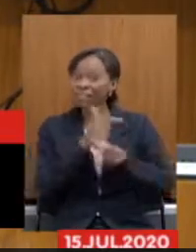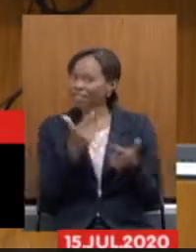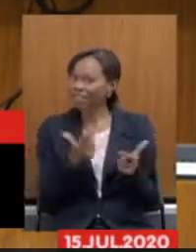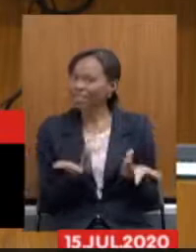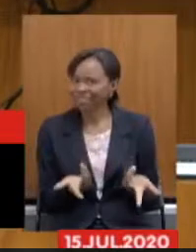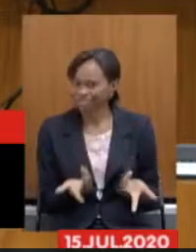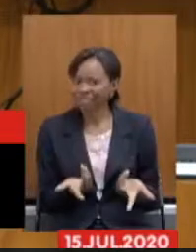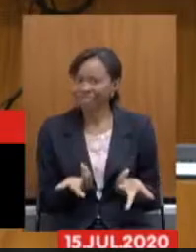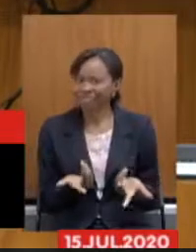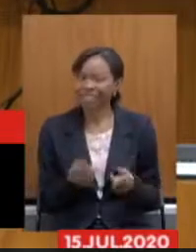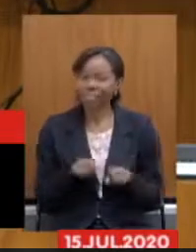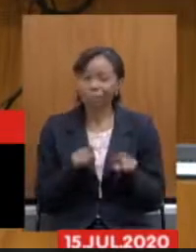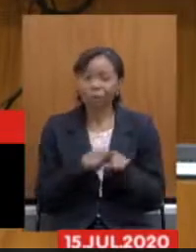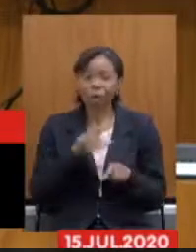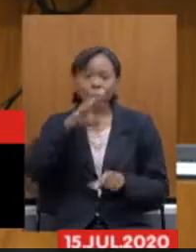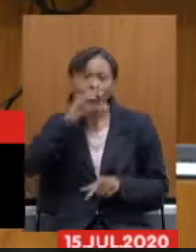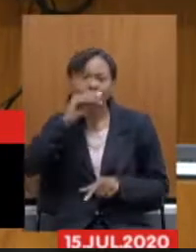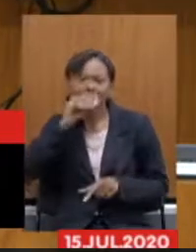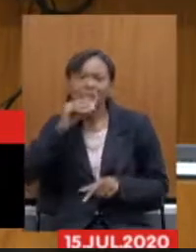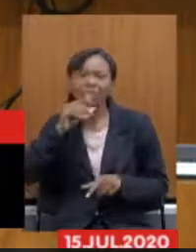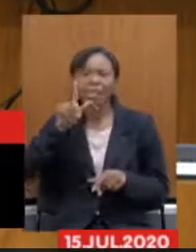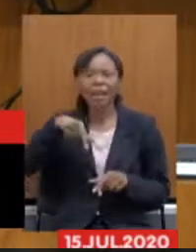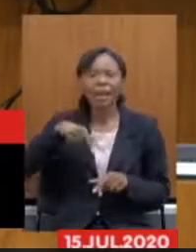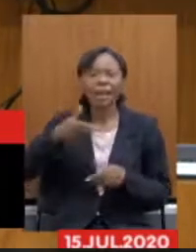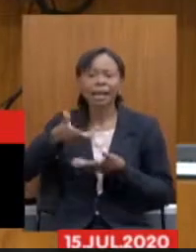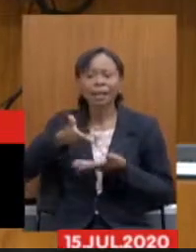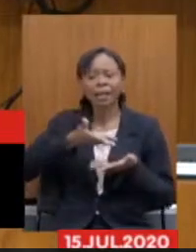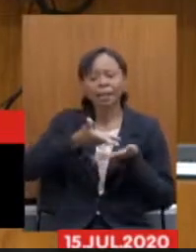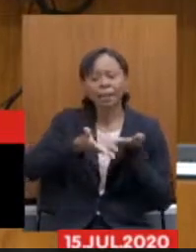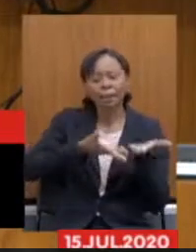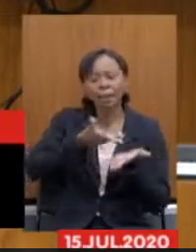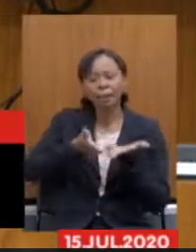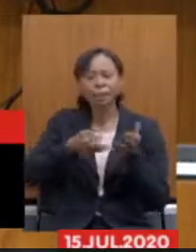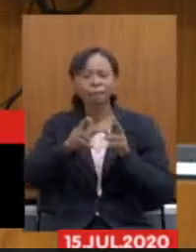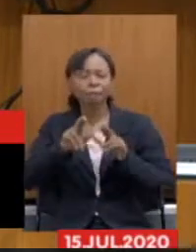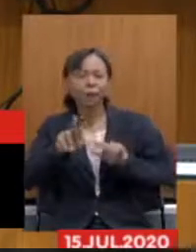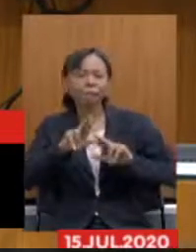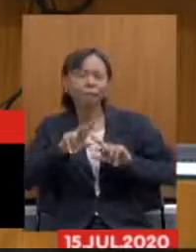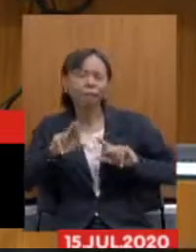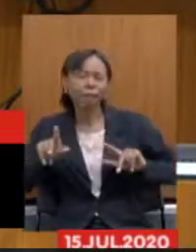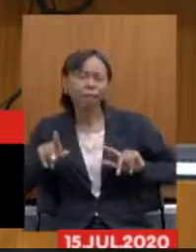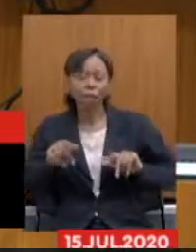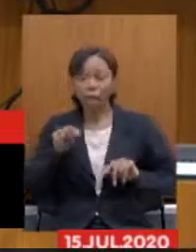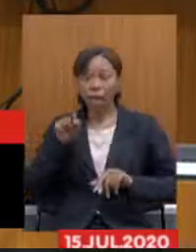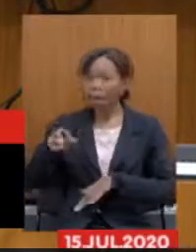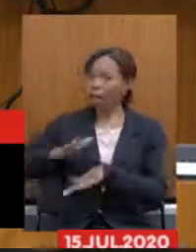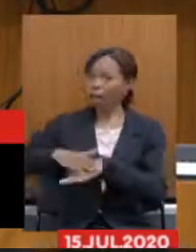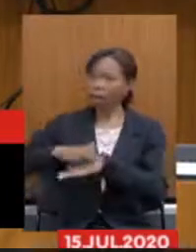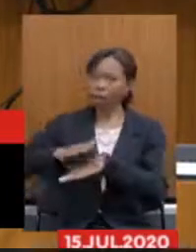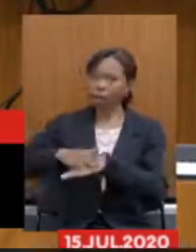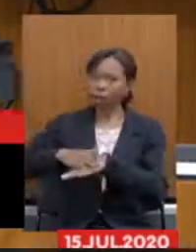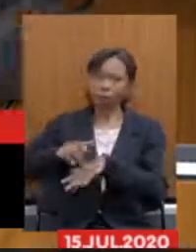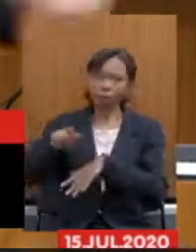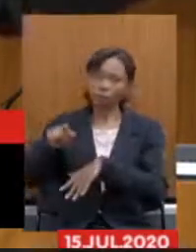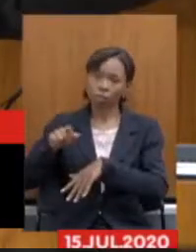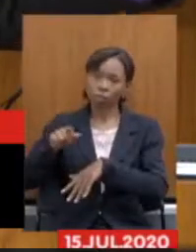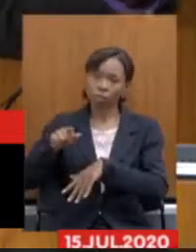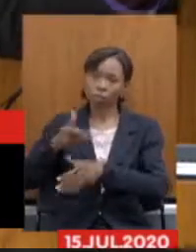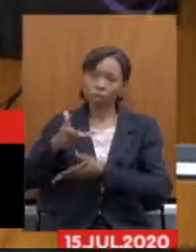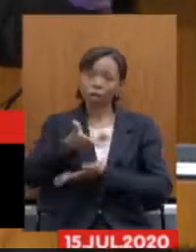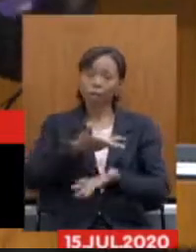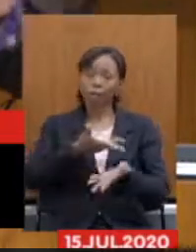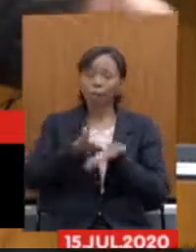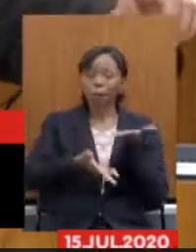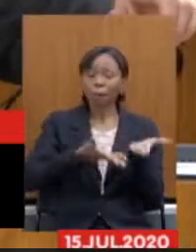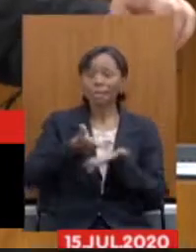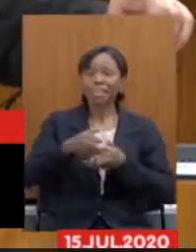diferenciado que o servidor que ele diz nessa mesma entrevista o tratamento diferenciado está sendo produzido por ele que está nos diferenciando de todo o resto do país